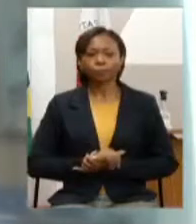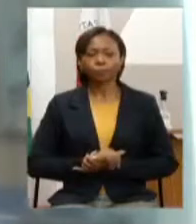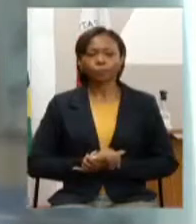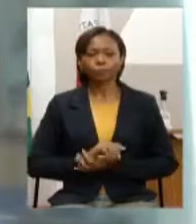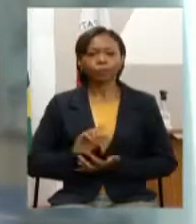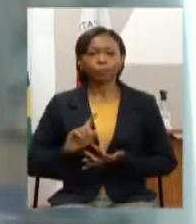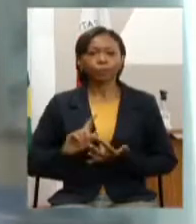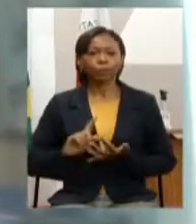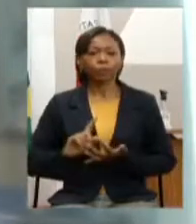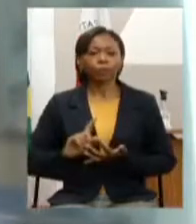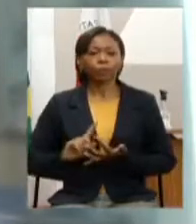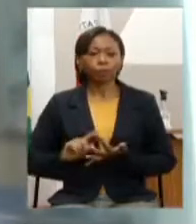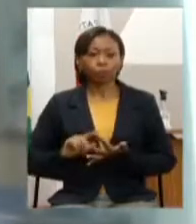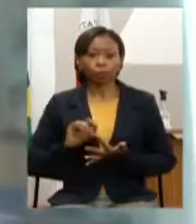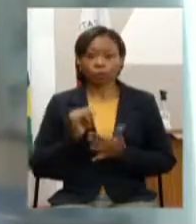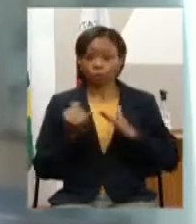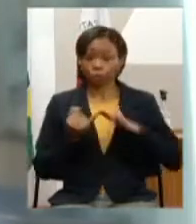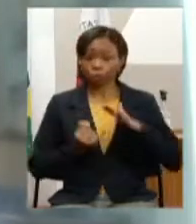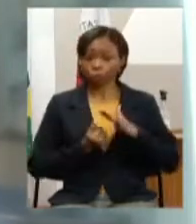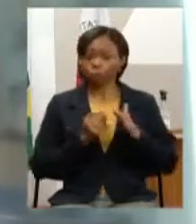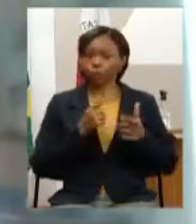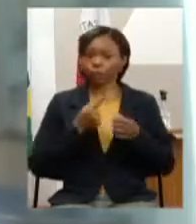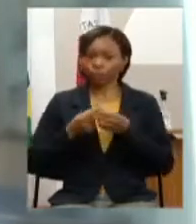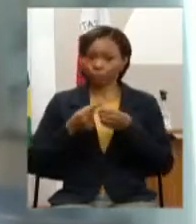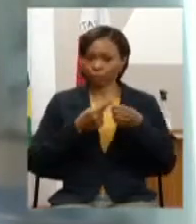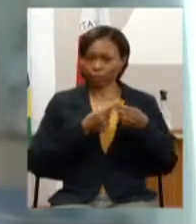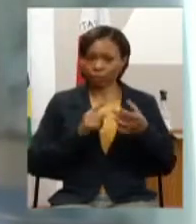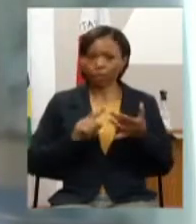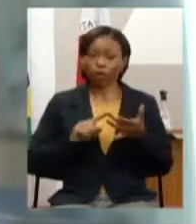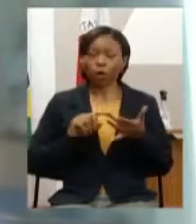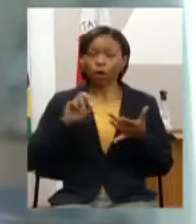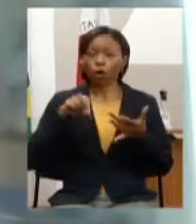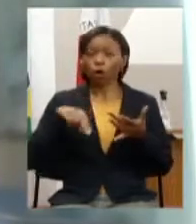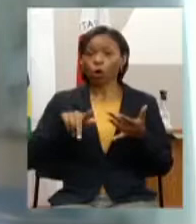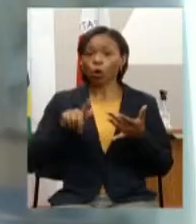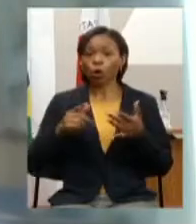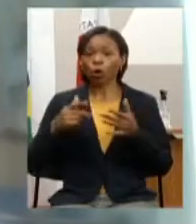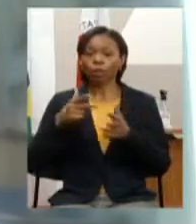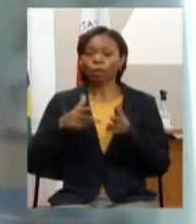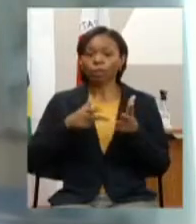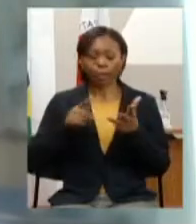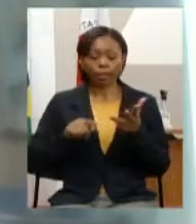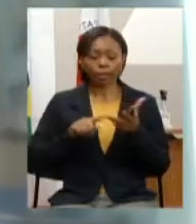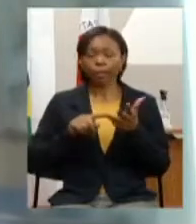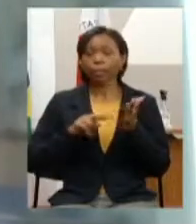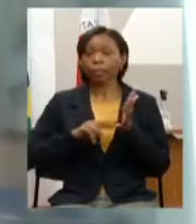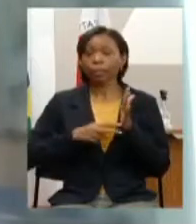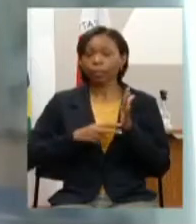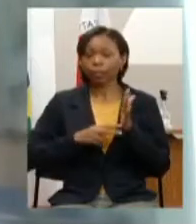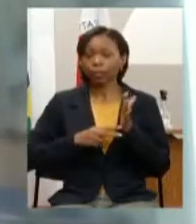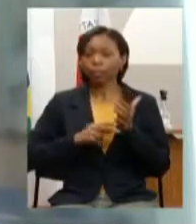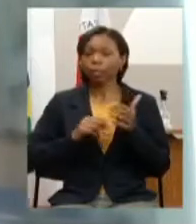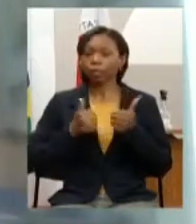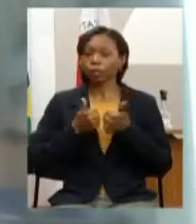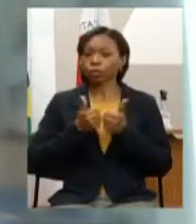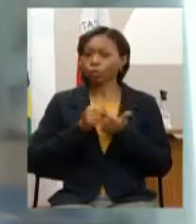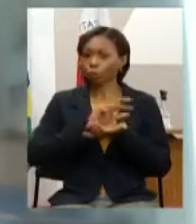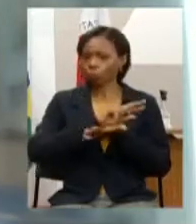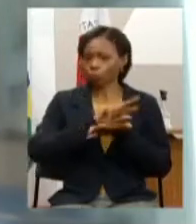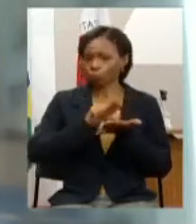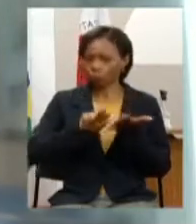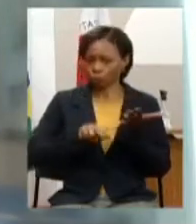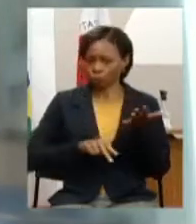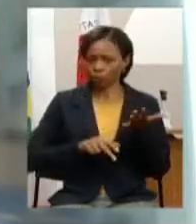Cidades a ONG TREM o Sindicato das Empresas de Transportes de Passageiros Metropolitano Sintran